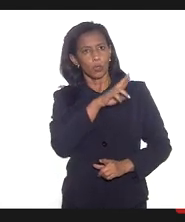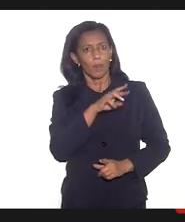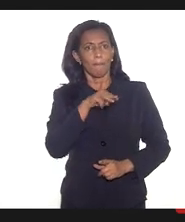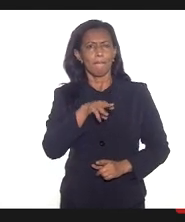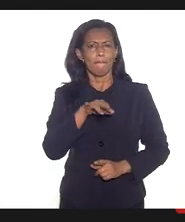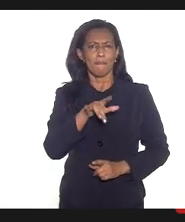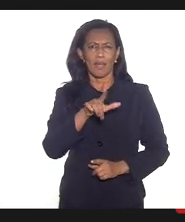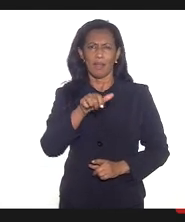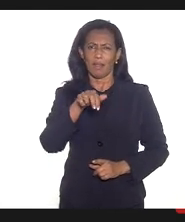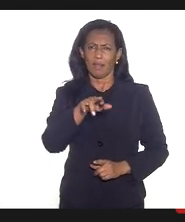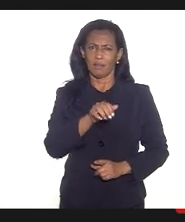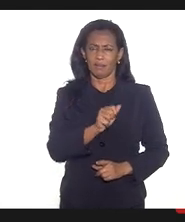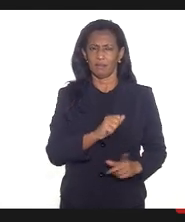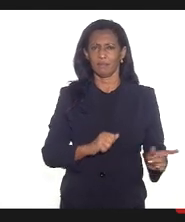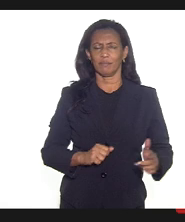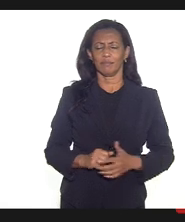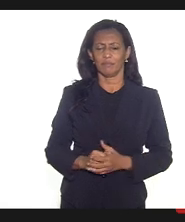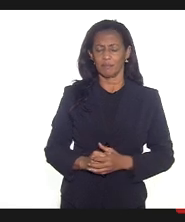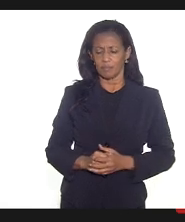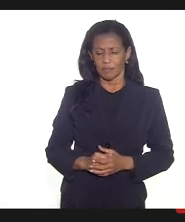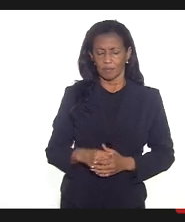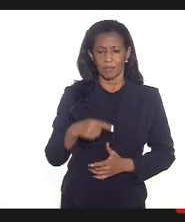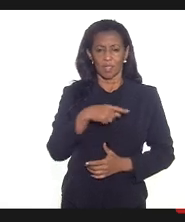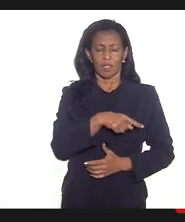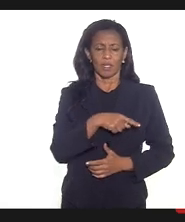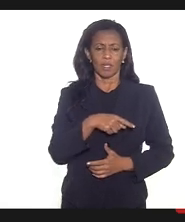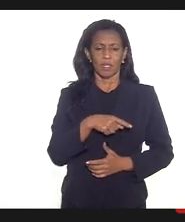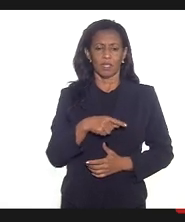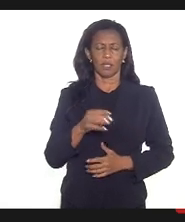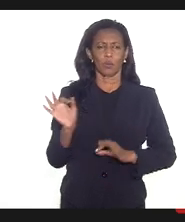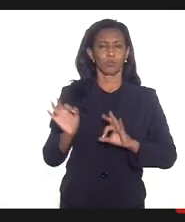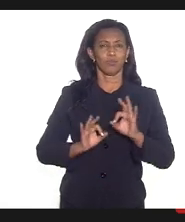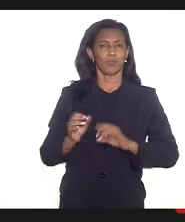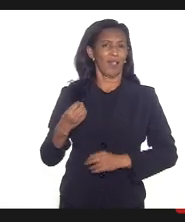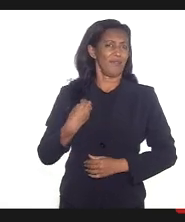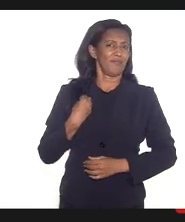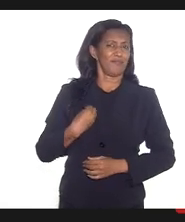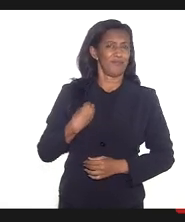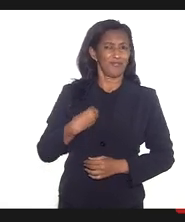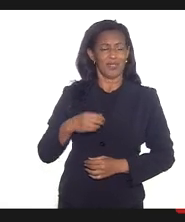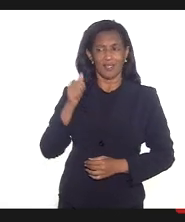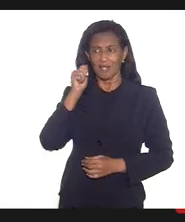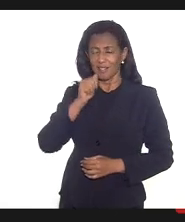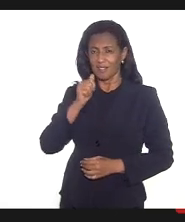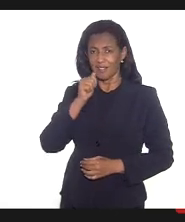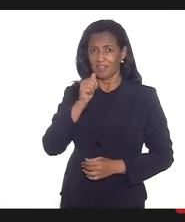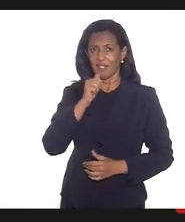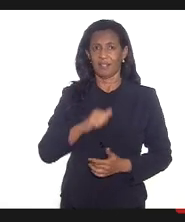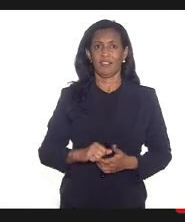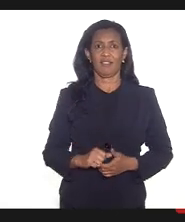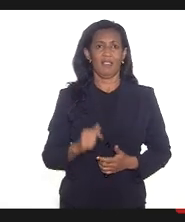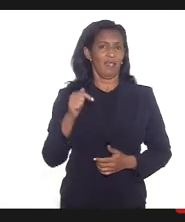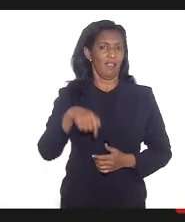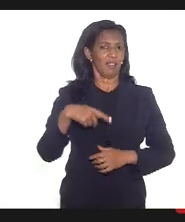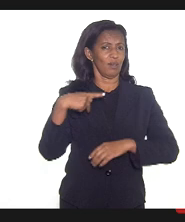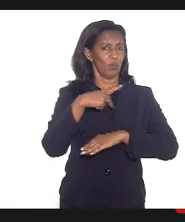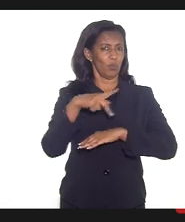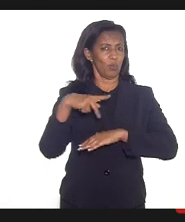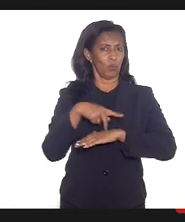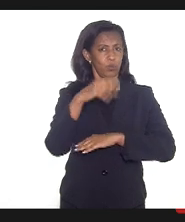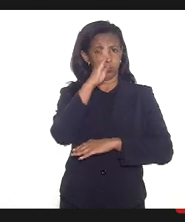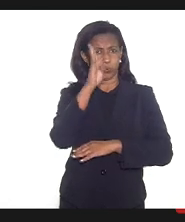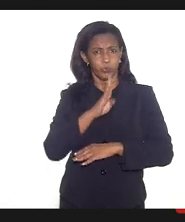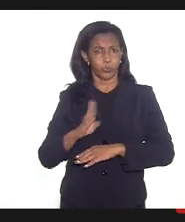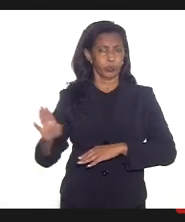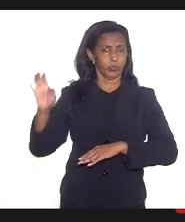e e a questão da da vida das mulheres aqui no no nosso país e no